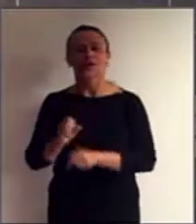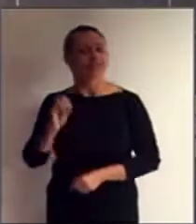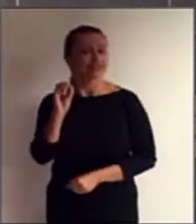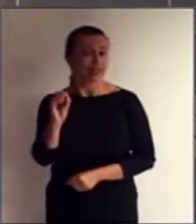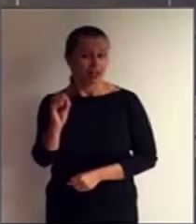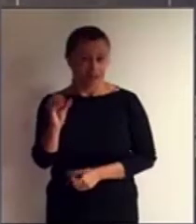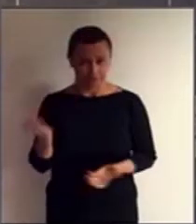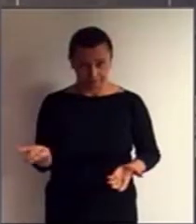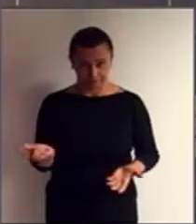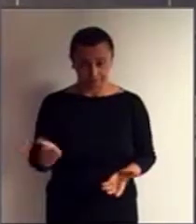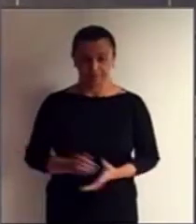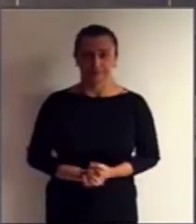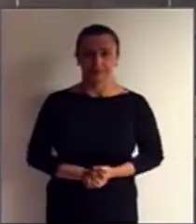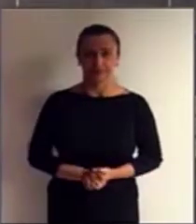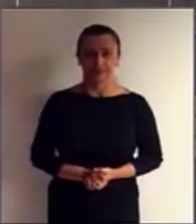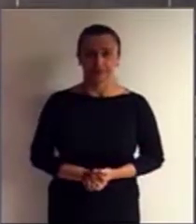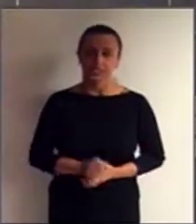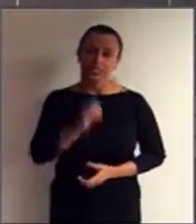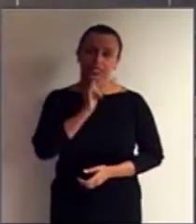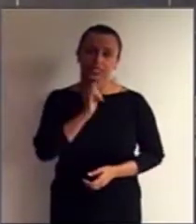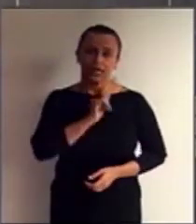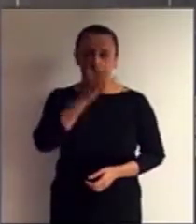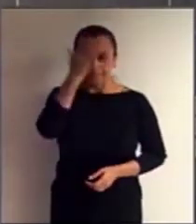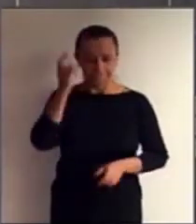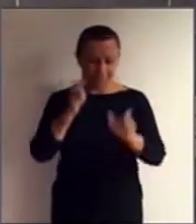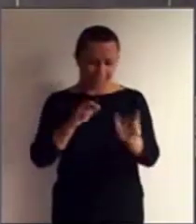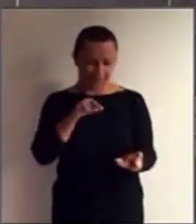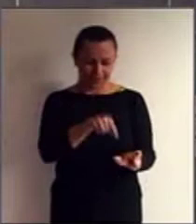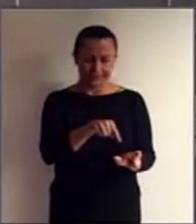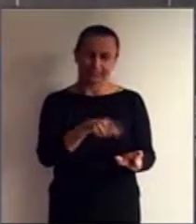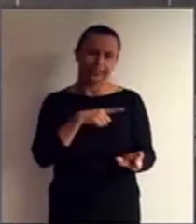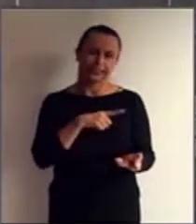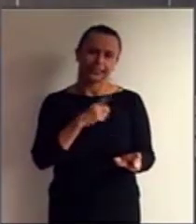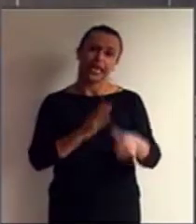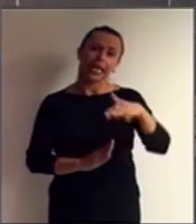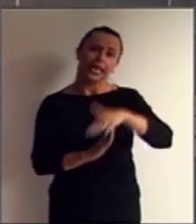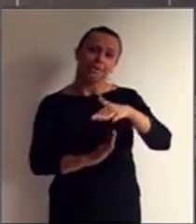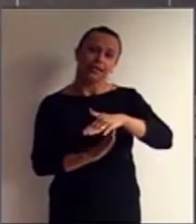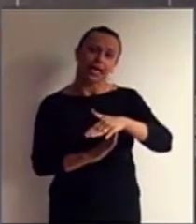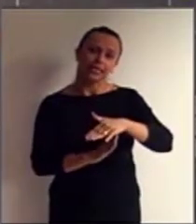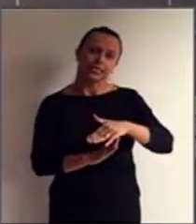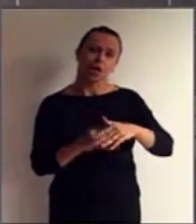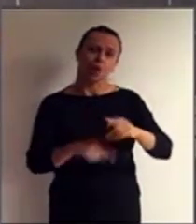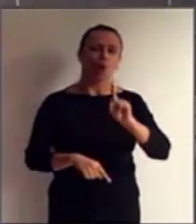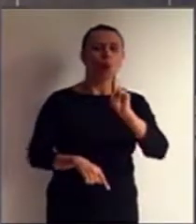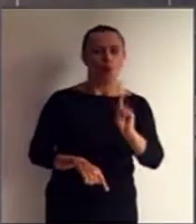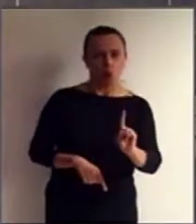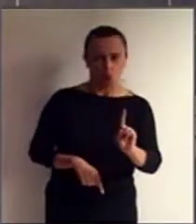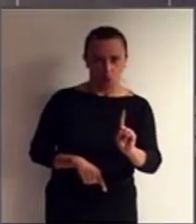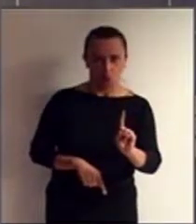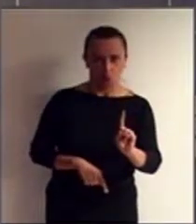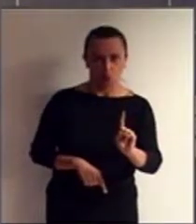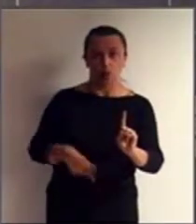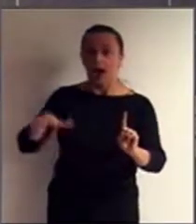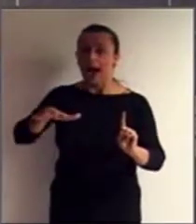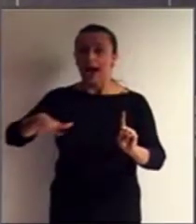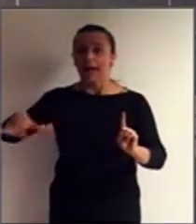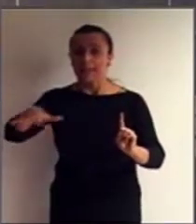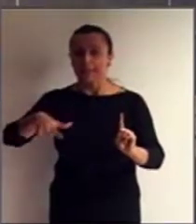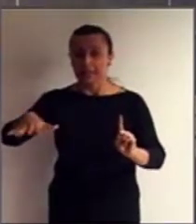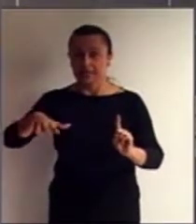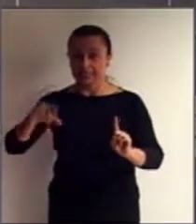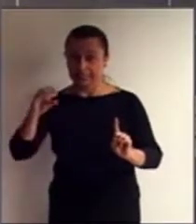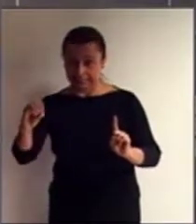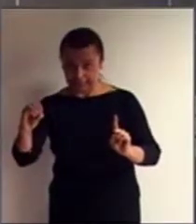exemplo, a pessoa tiver uma limitação funcional 1 e o ambiente for zero, ou seja,